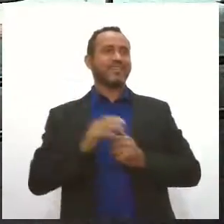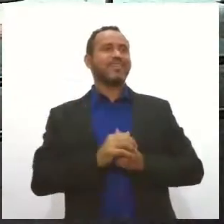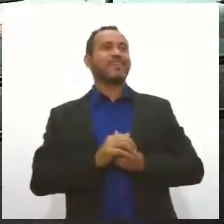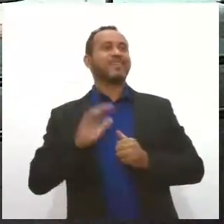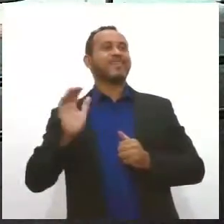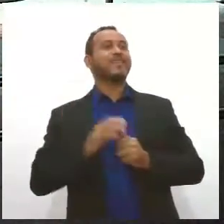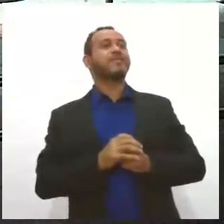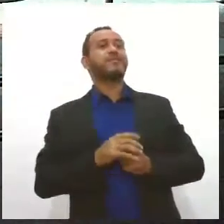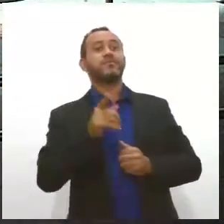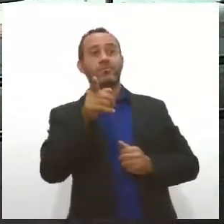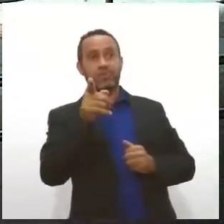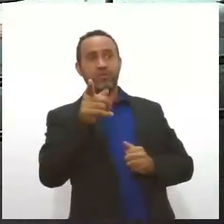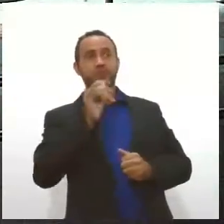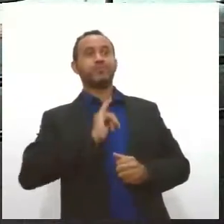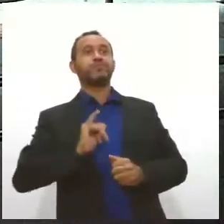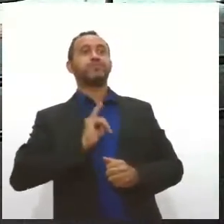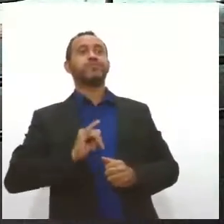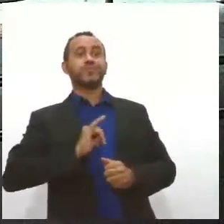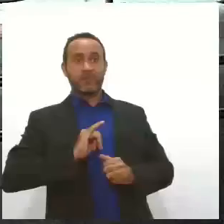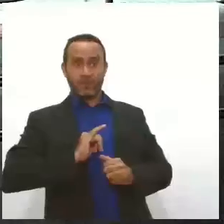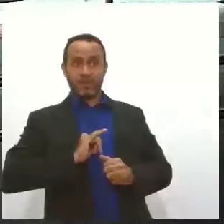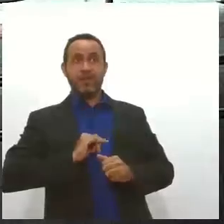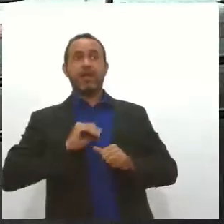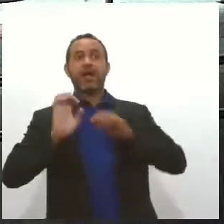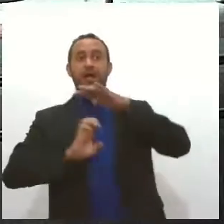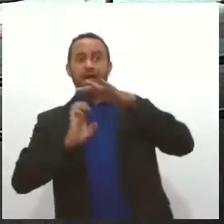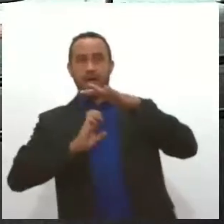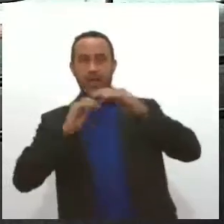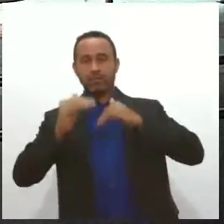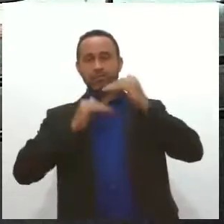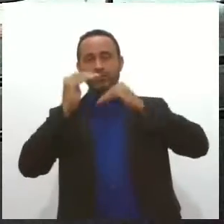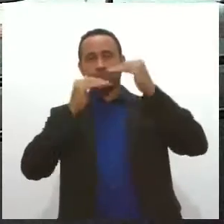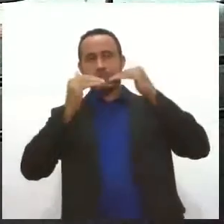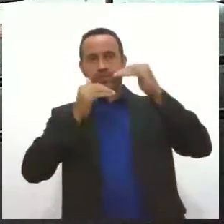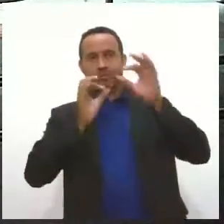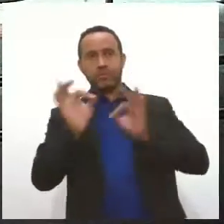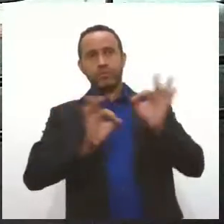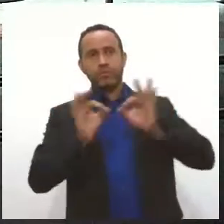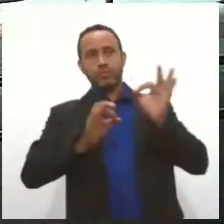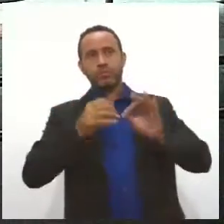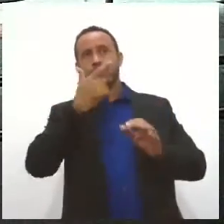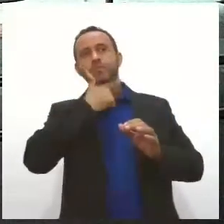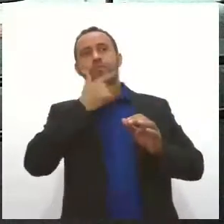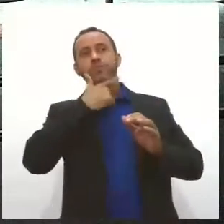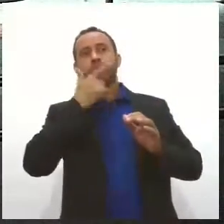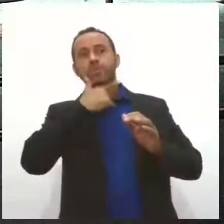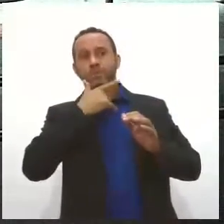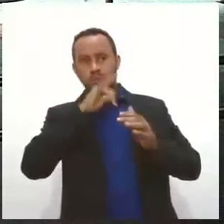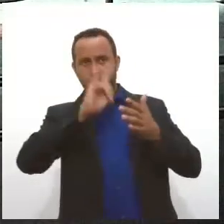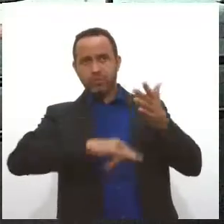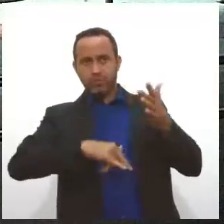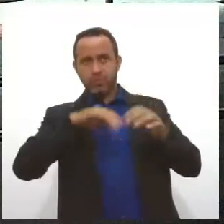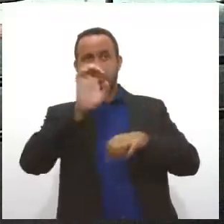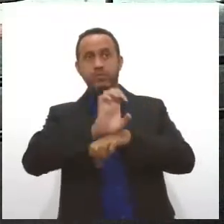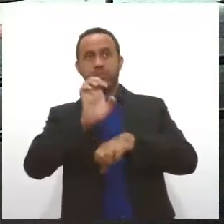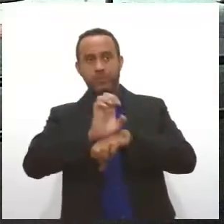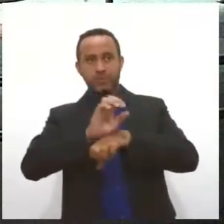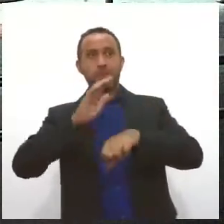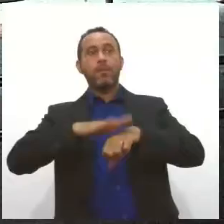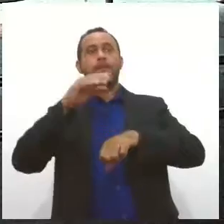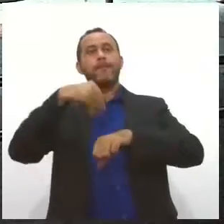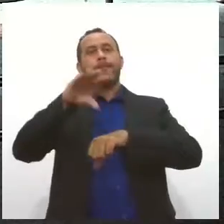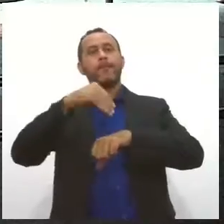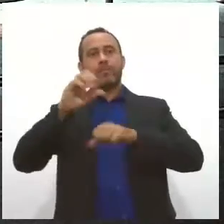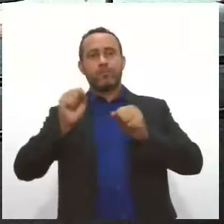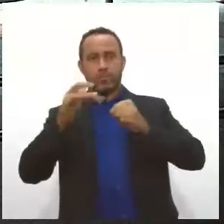tchau, tchau. E olha, depois de intervalo, a Indagro acelera processo de regularização da produção de queijos no Estado. E mais notícias da